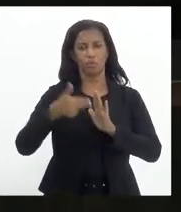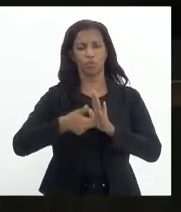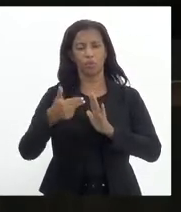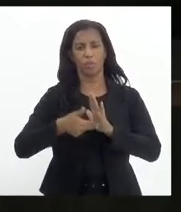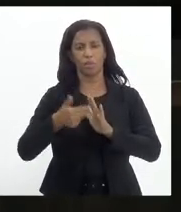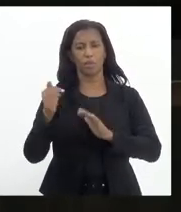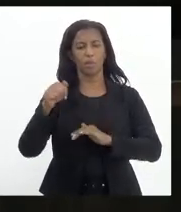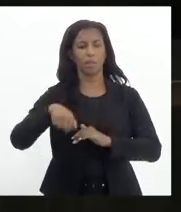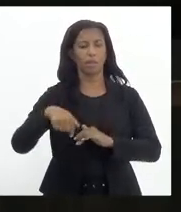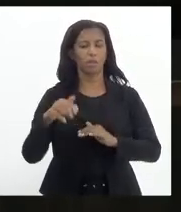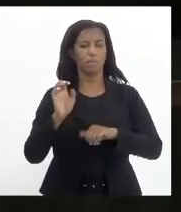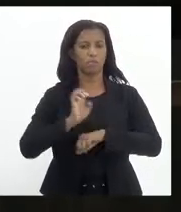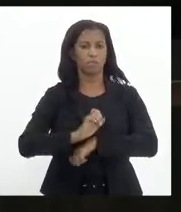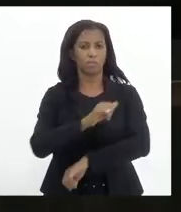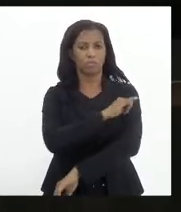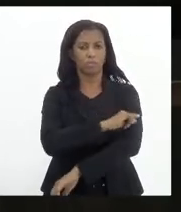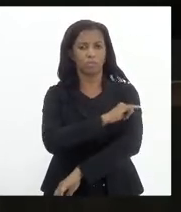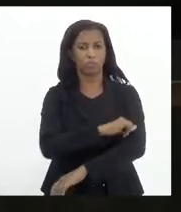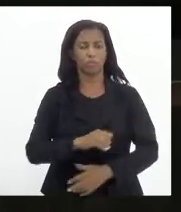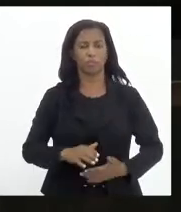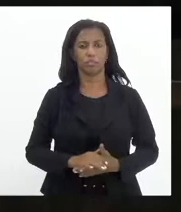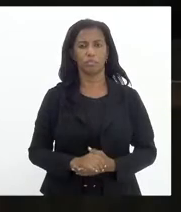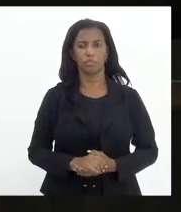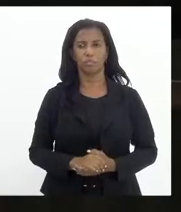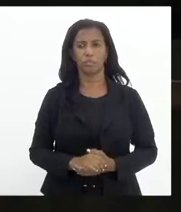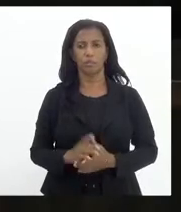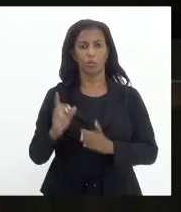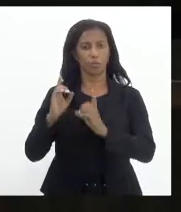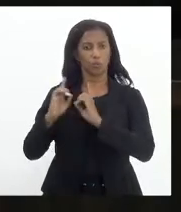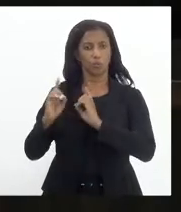Janeiro. Em discussão. Não há vendo o queira discutir.